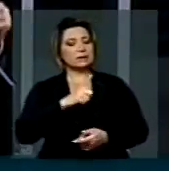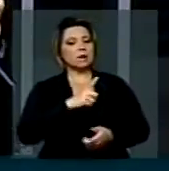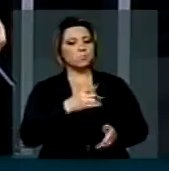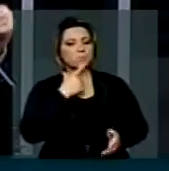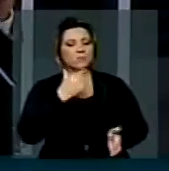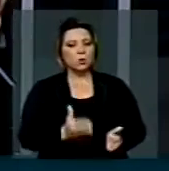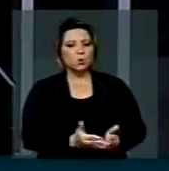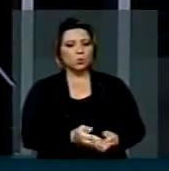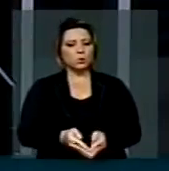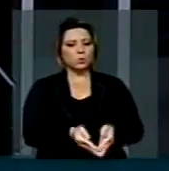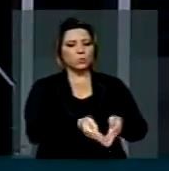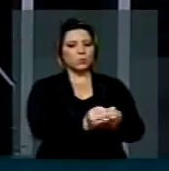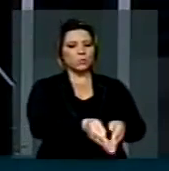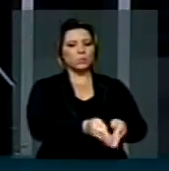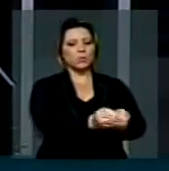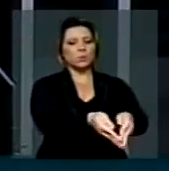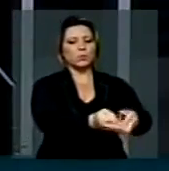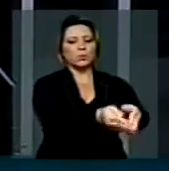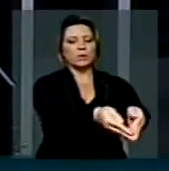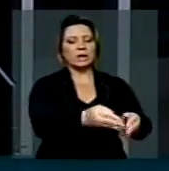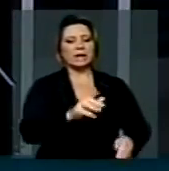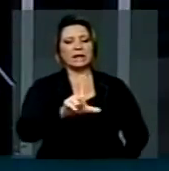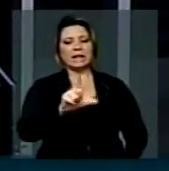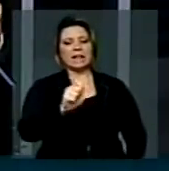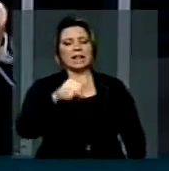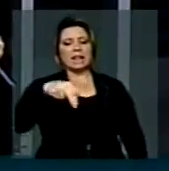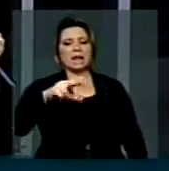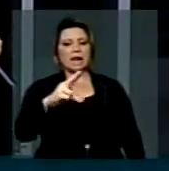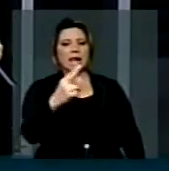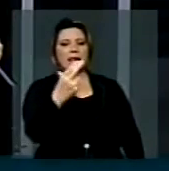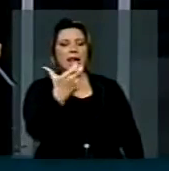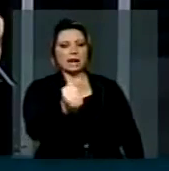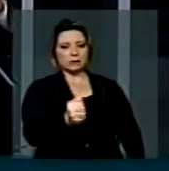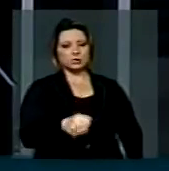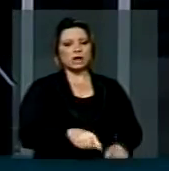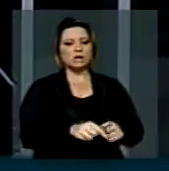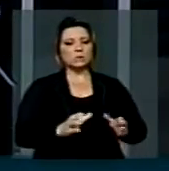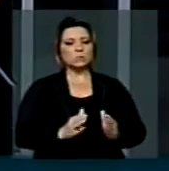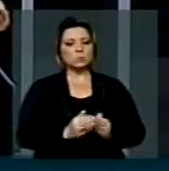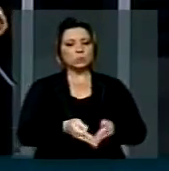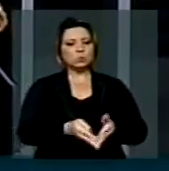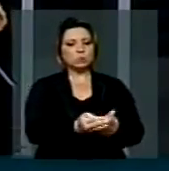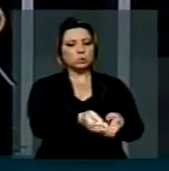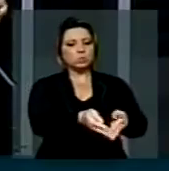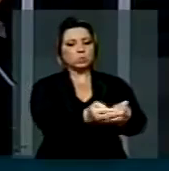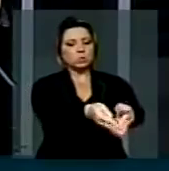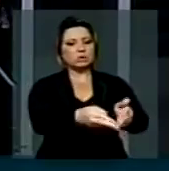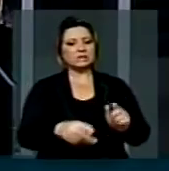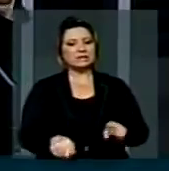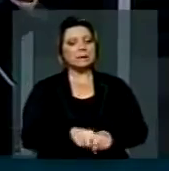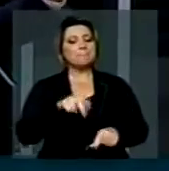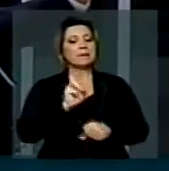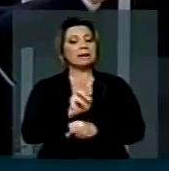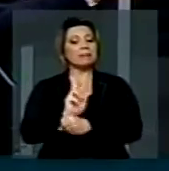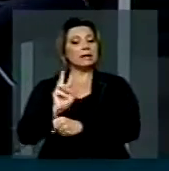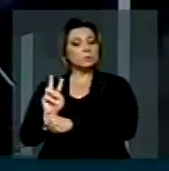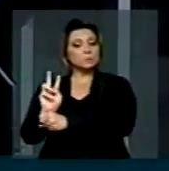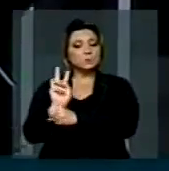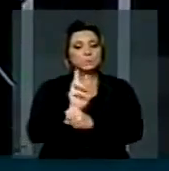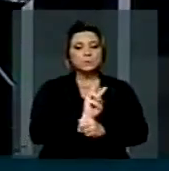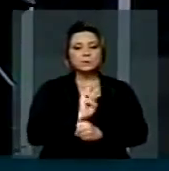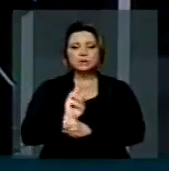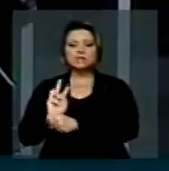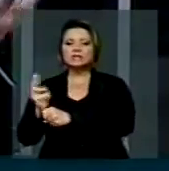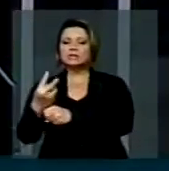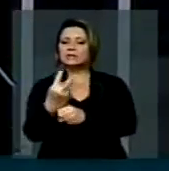lancha comprada pelo governo, ao preço de 2 milhões de reais, uma lancha blindada, para dar segurança naquela